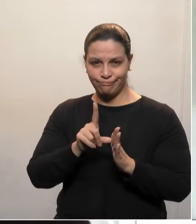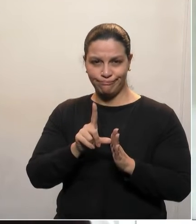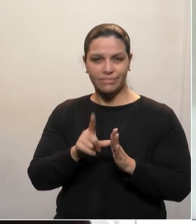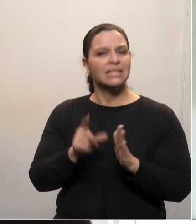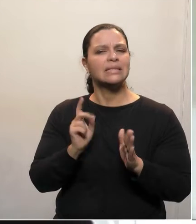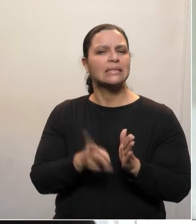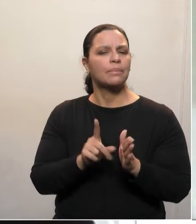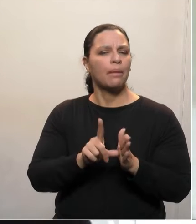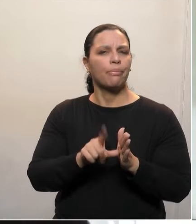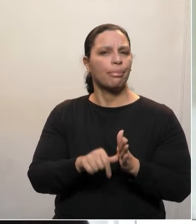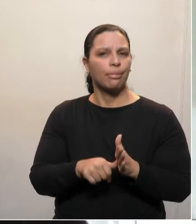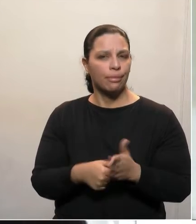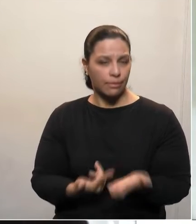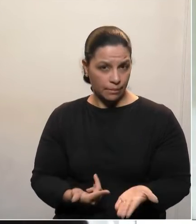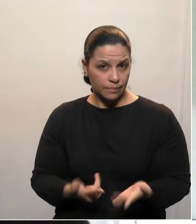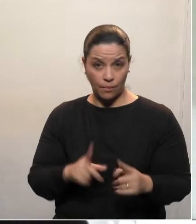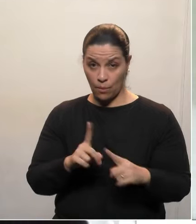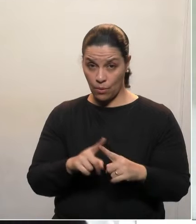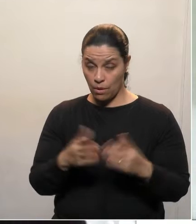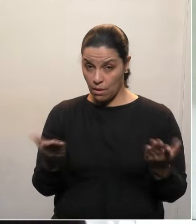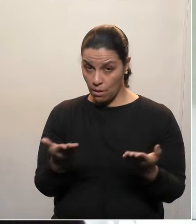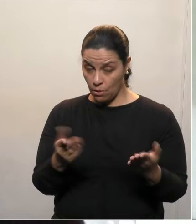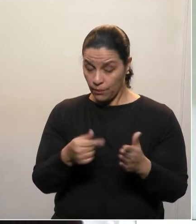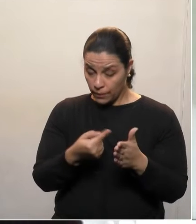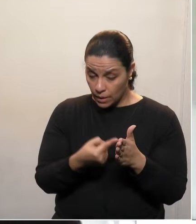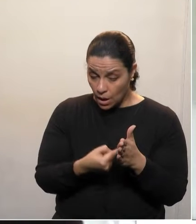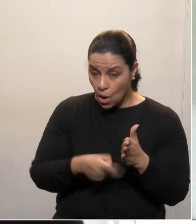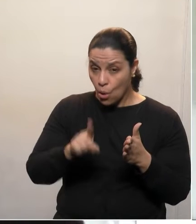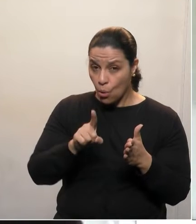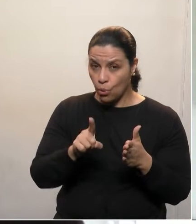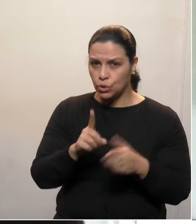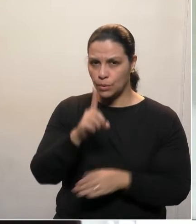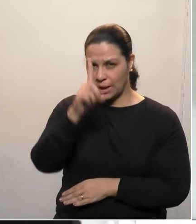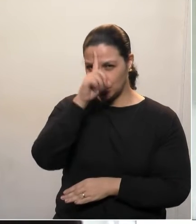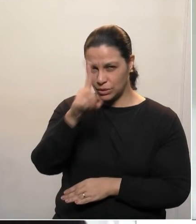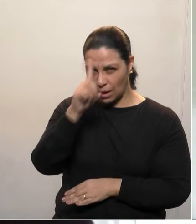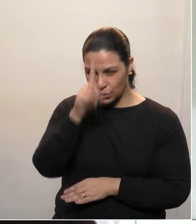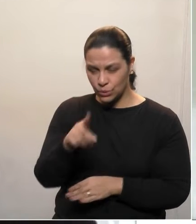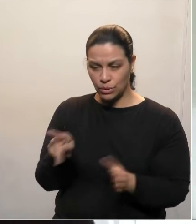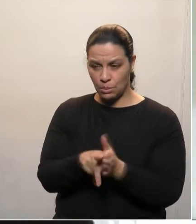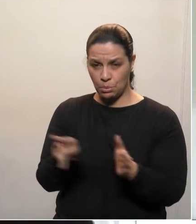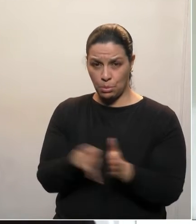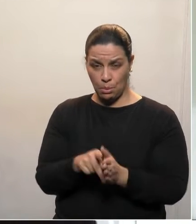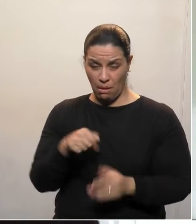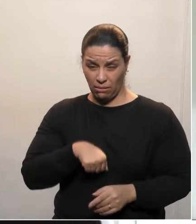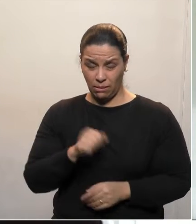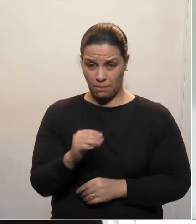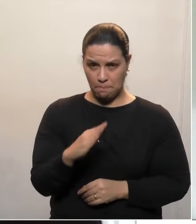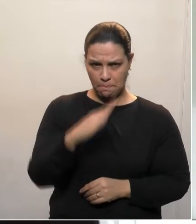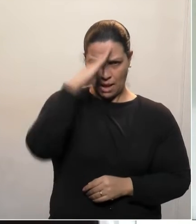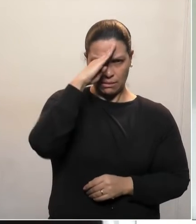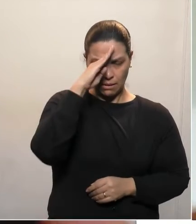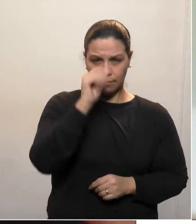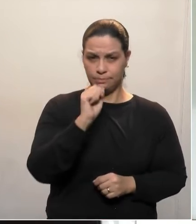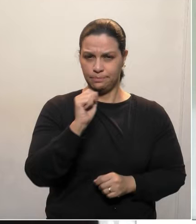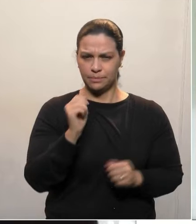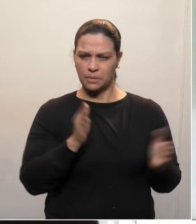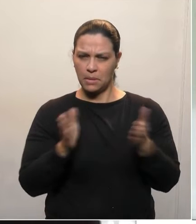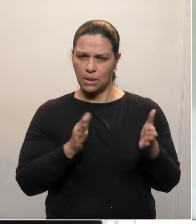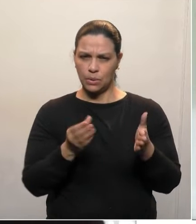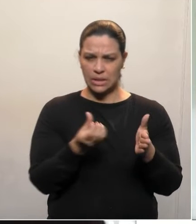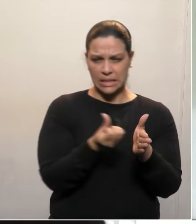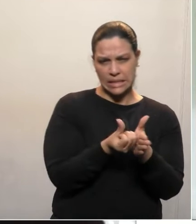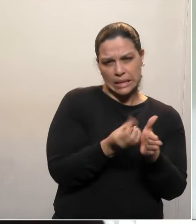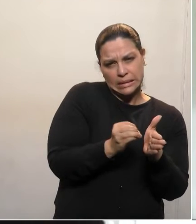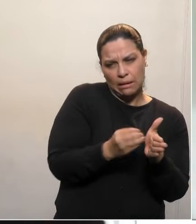Especialmente a última ditadura militar que governou o Brasil, dos anos 60 aos anos